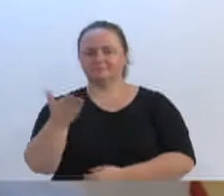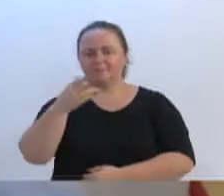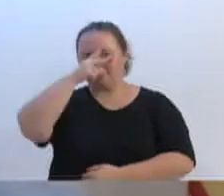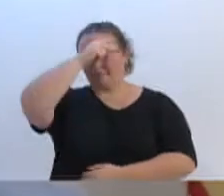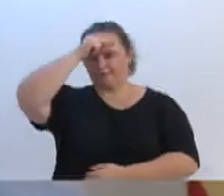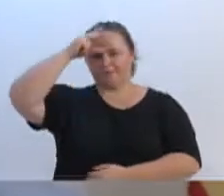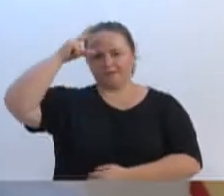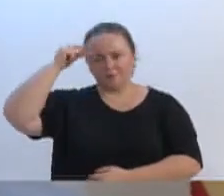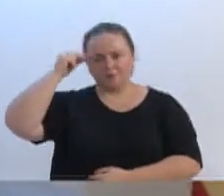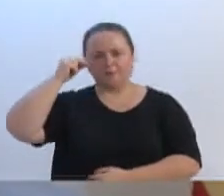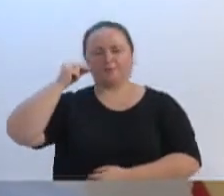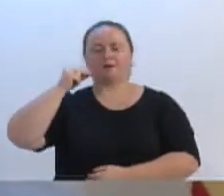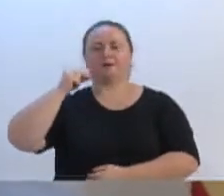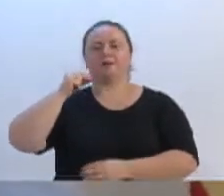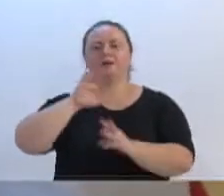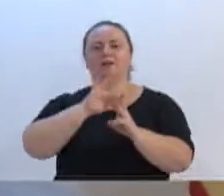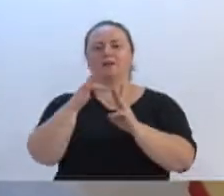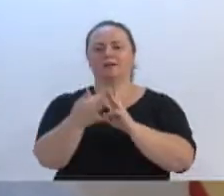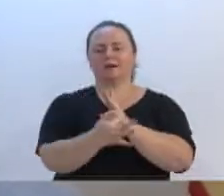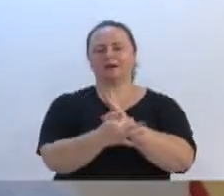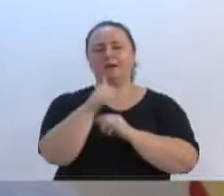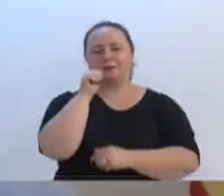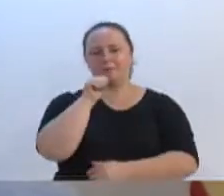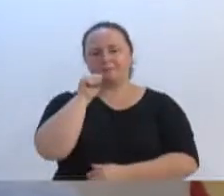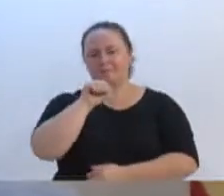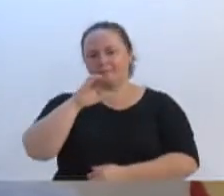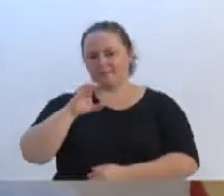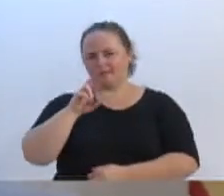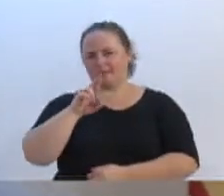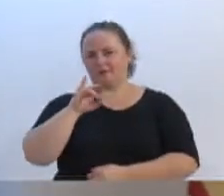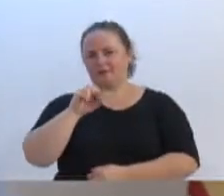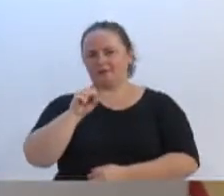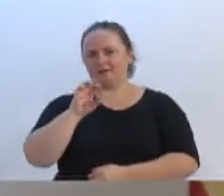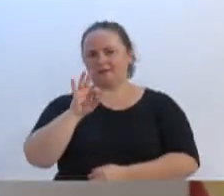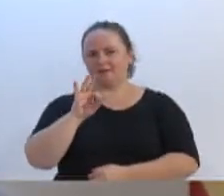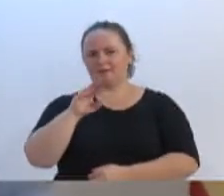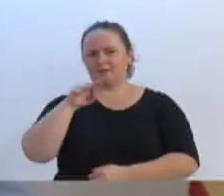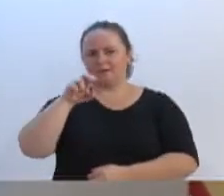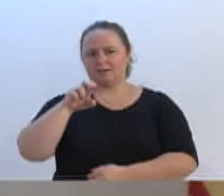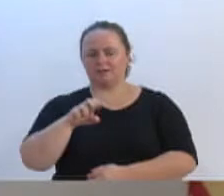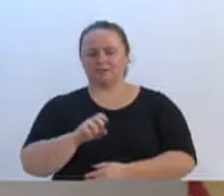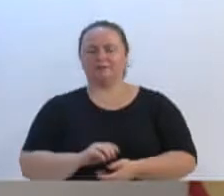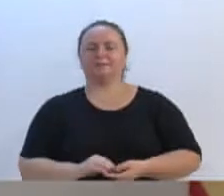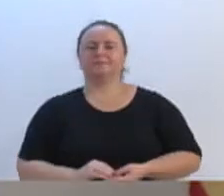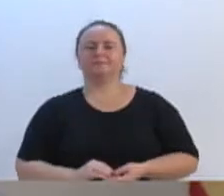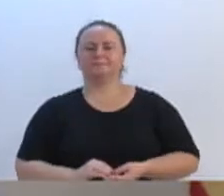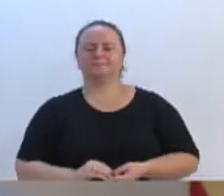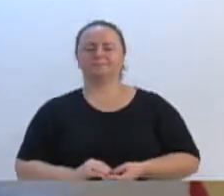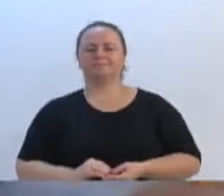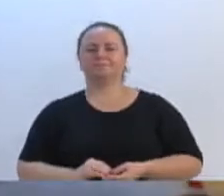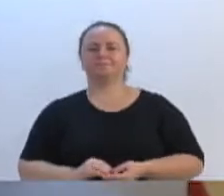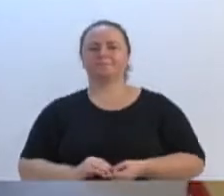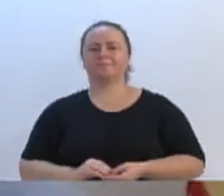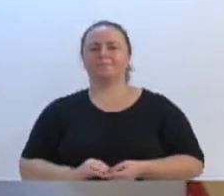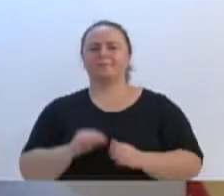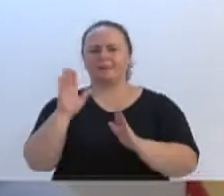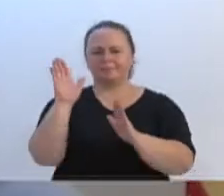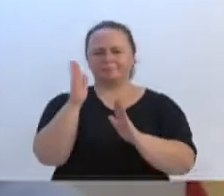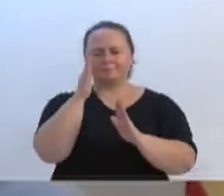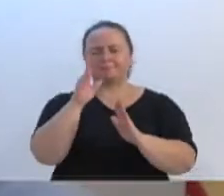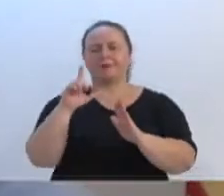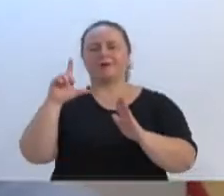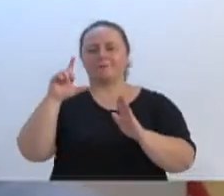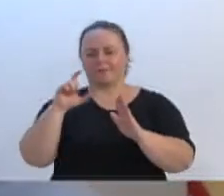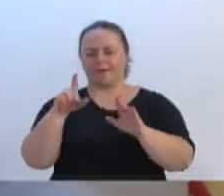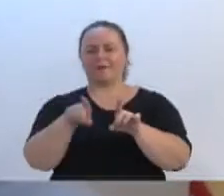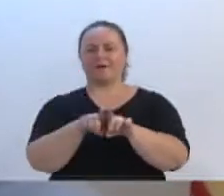Cristiano Moreno que vem fazendo um trabalho com as pessoas que realmente precisam. Mas gostaria também de mostrar a próxima foto que estivemos